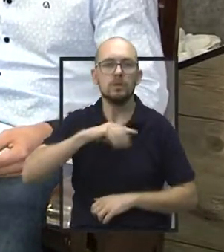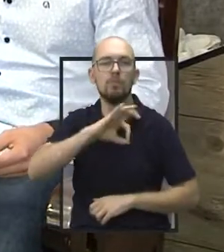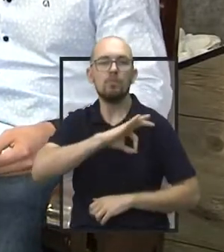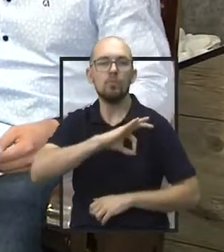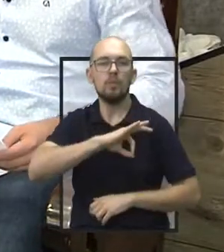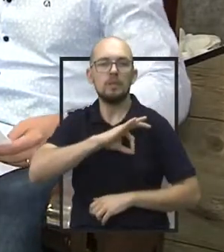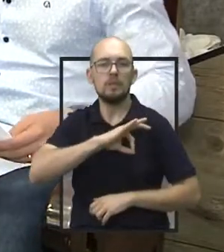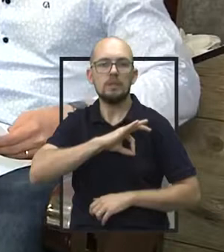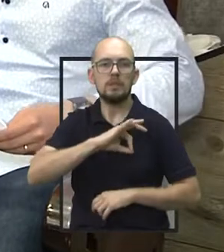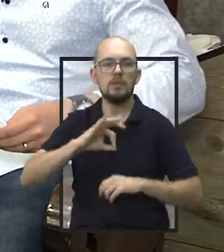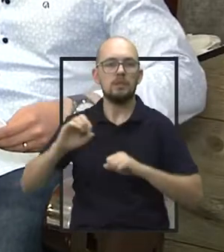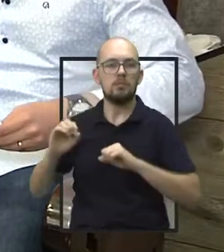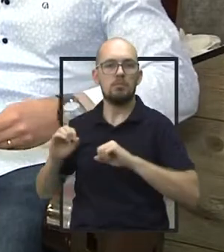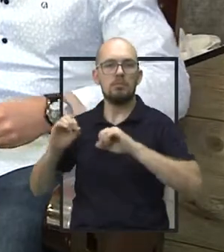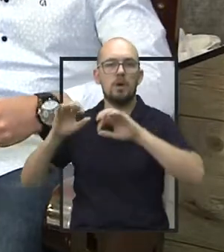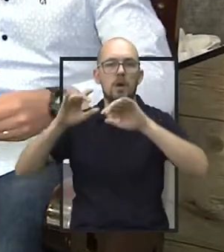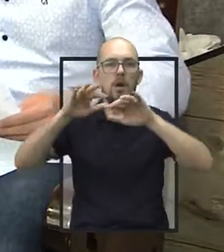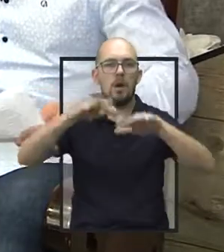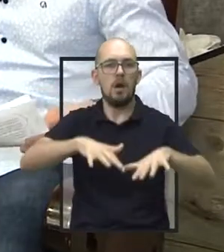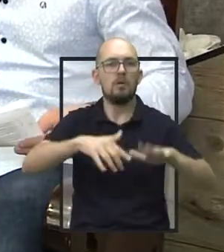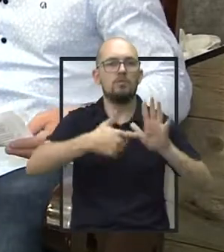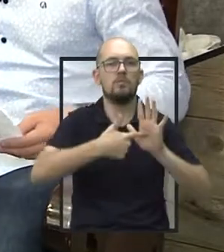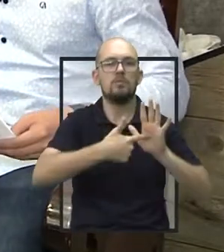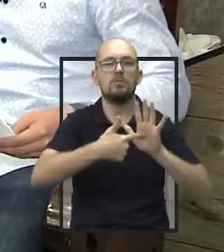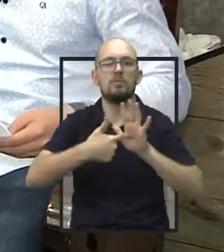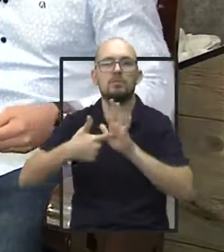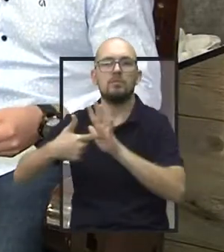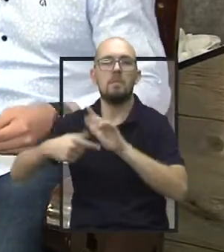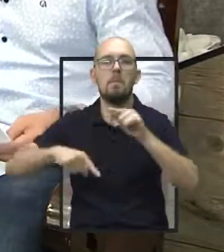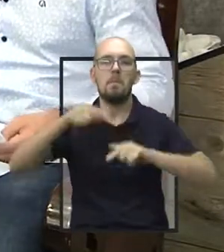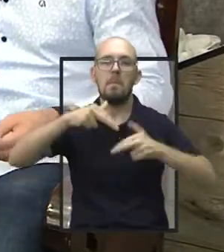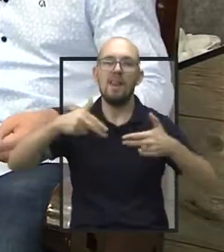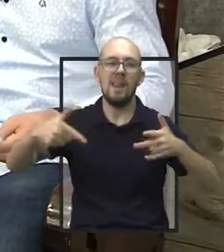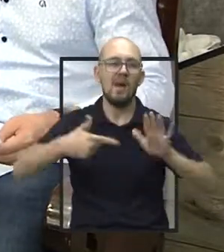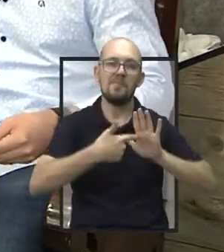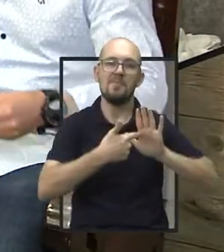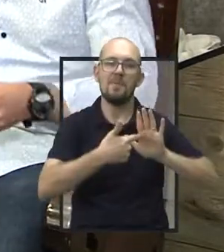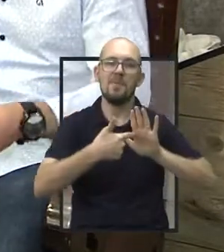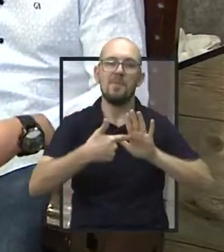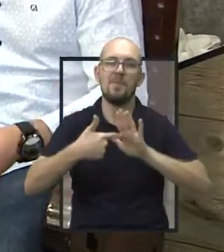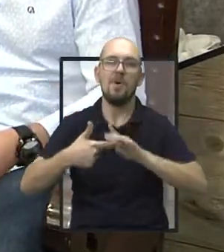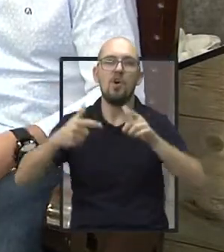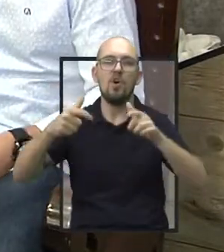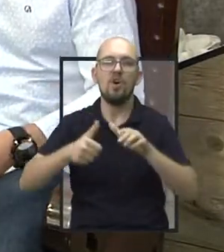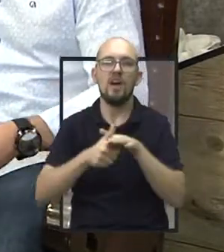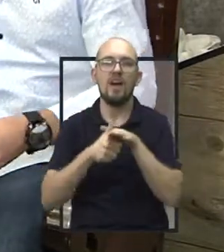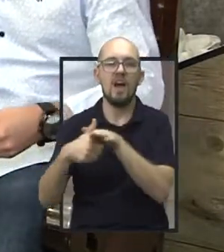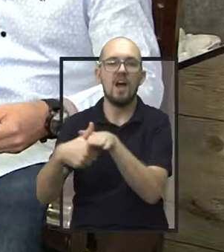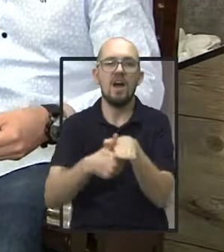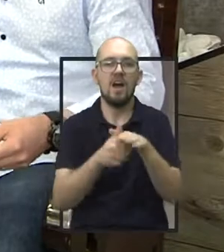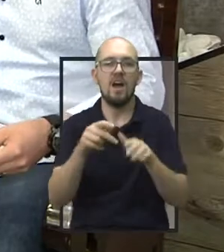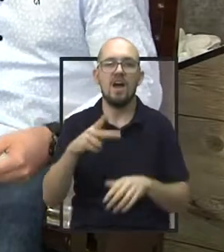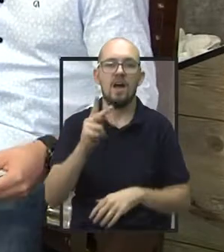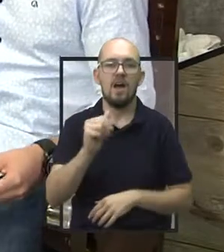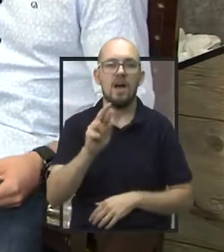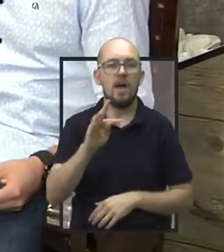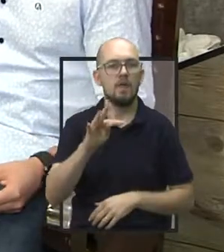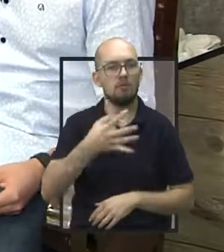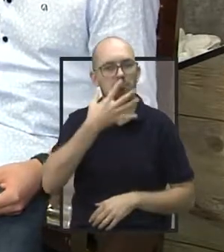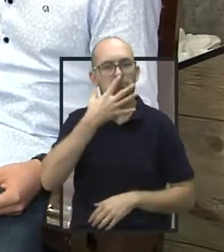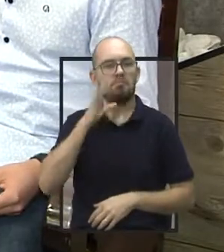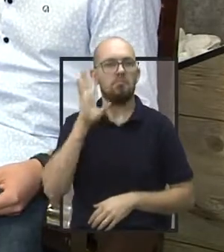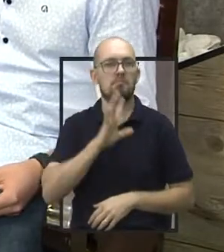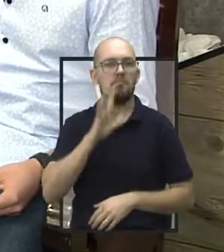aparato, ficou ali, a exposição, né, da população da sociedade jaúense, no Cartódromo Municipal, um evento bem